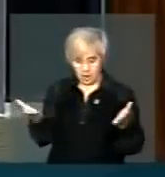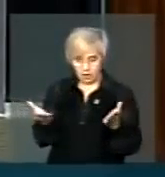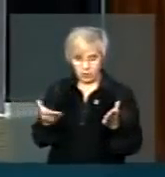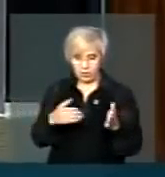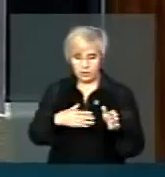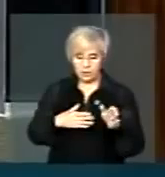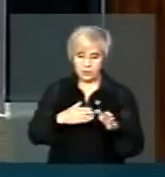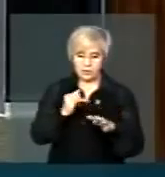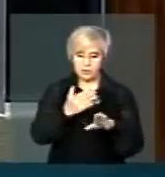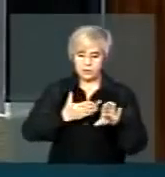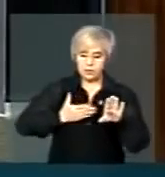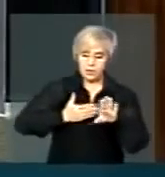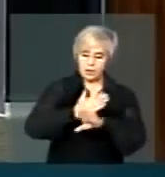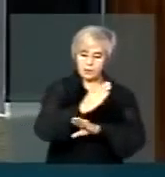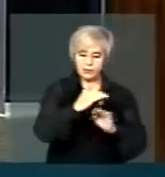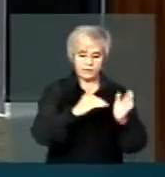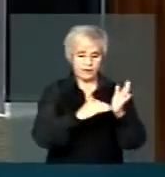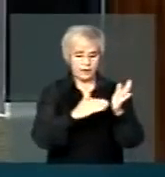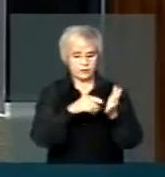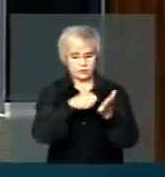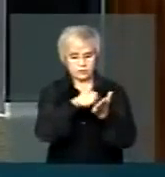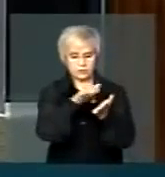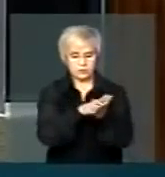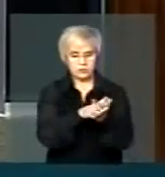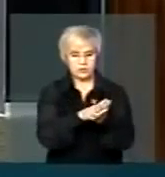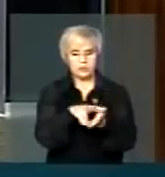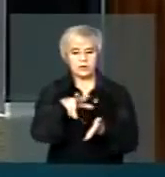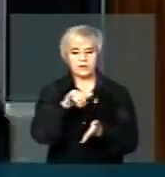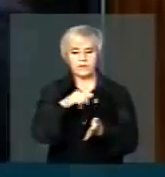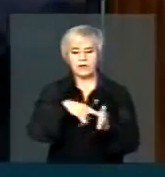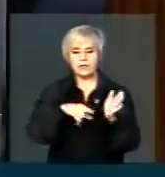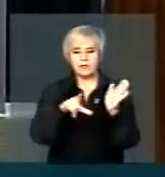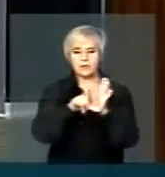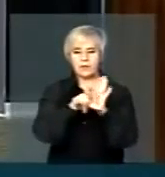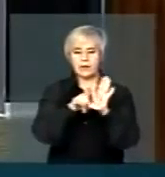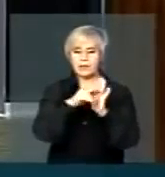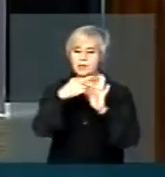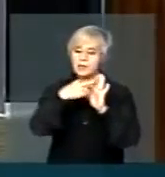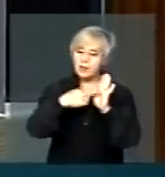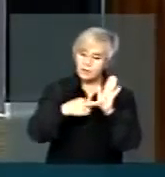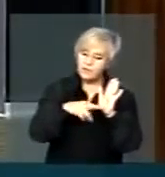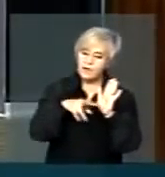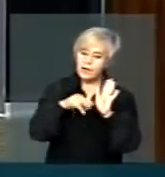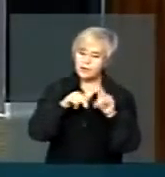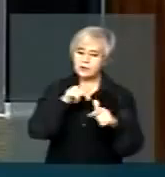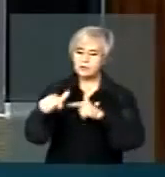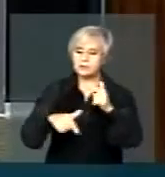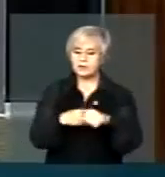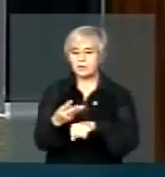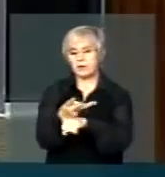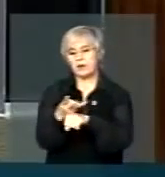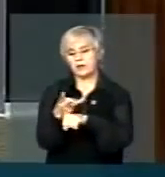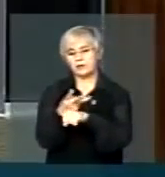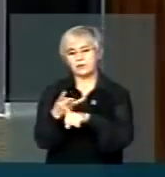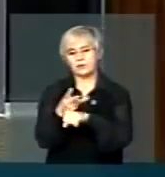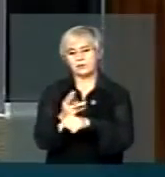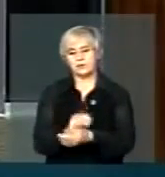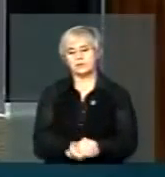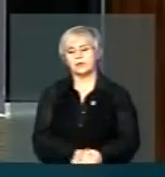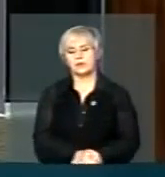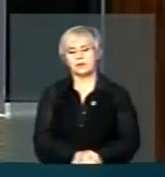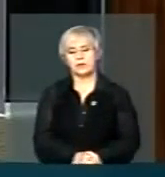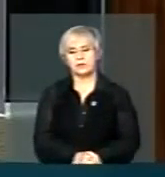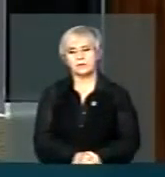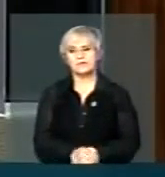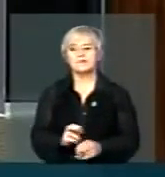no Senado e sancionada, nós vamos ter uma lei que regulamente o trabalhador terceirizado.